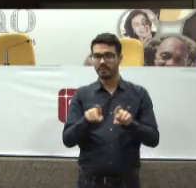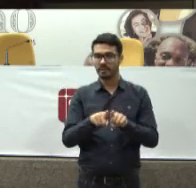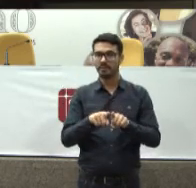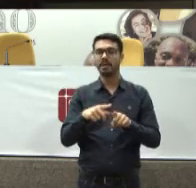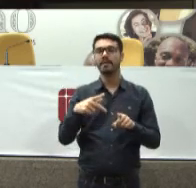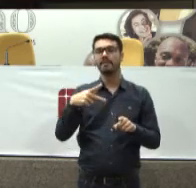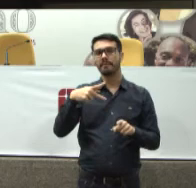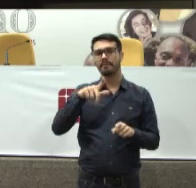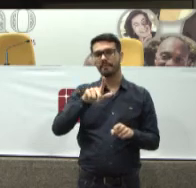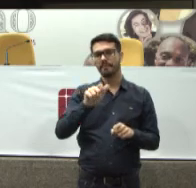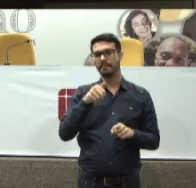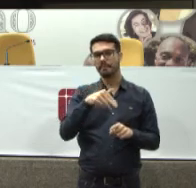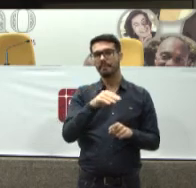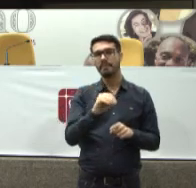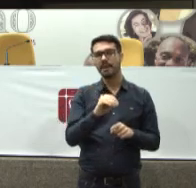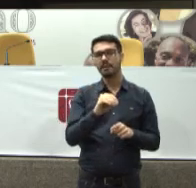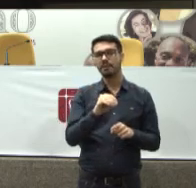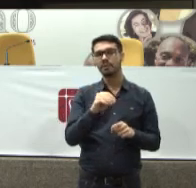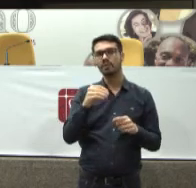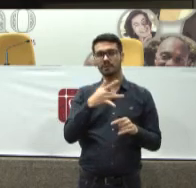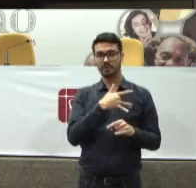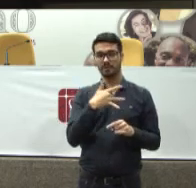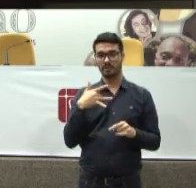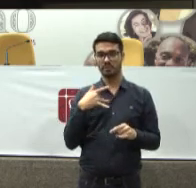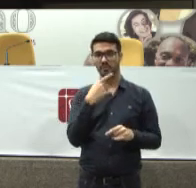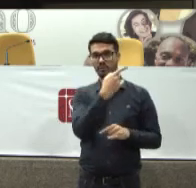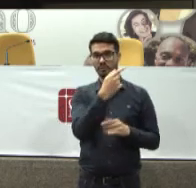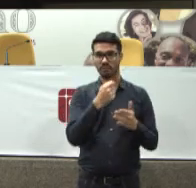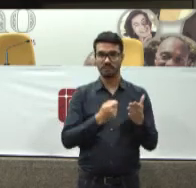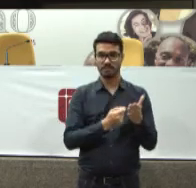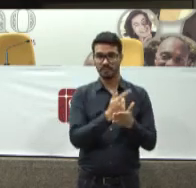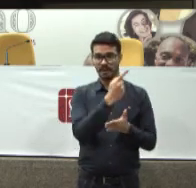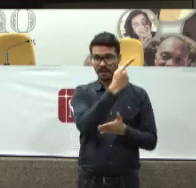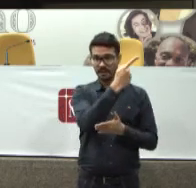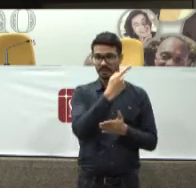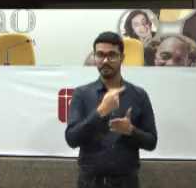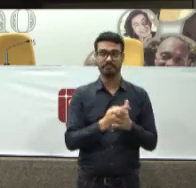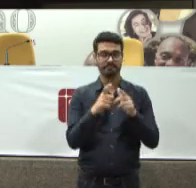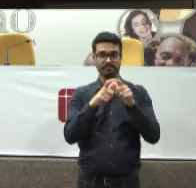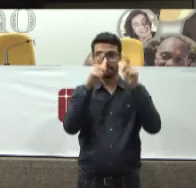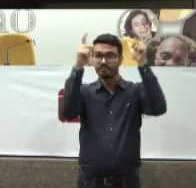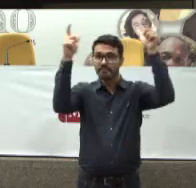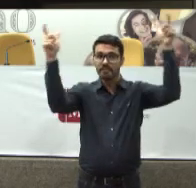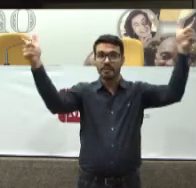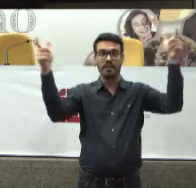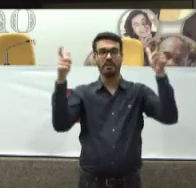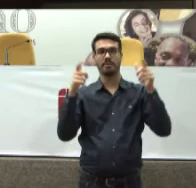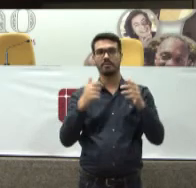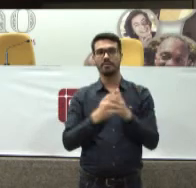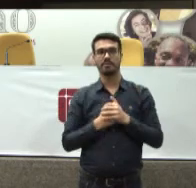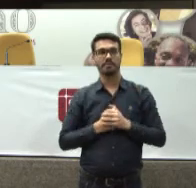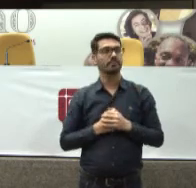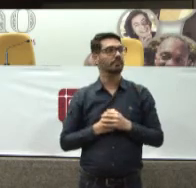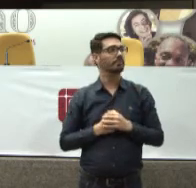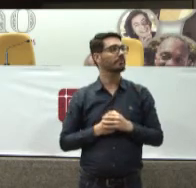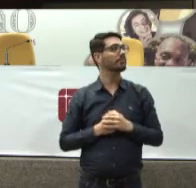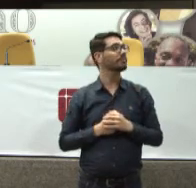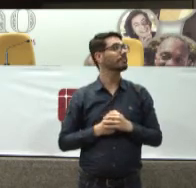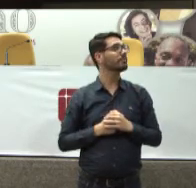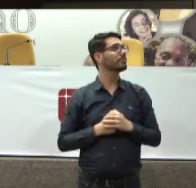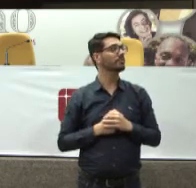corporativos O Estado brasileiro Que desfinancia o SUS Paga o plano privado Das maiores corporações Da nossa república